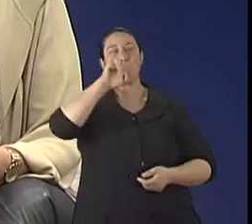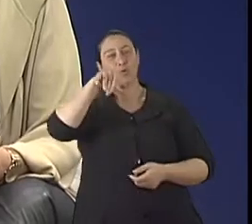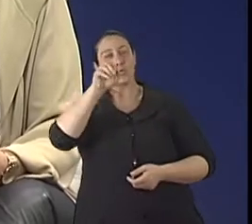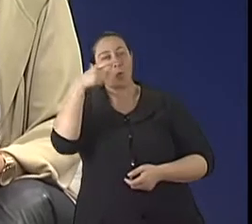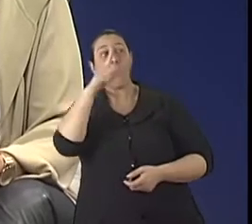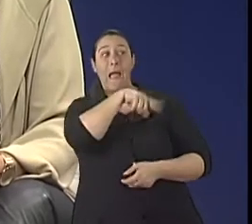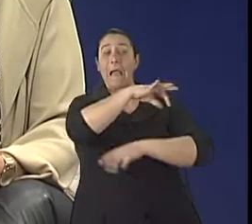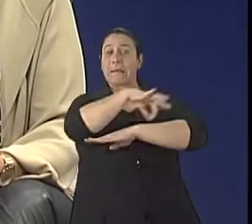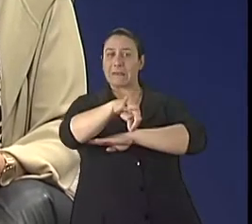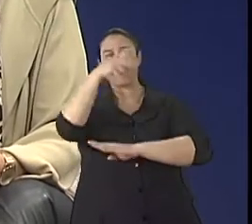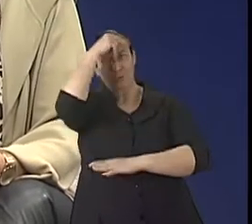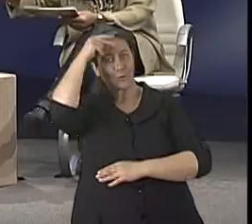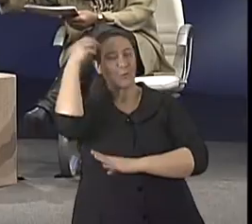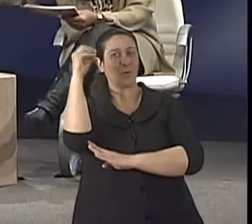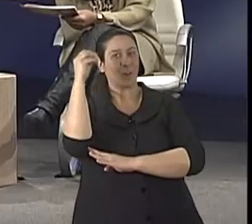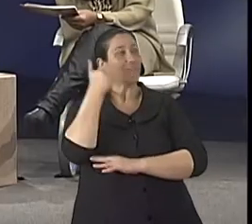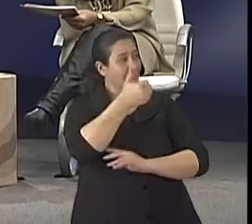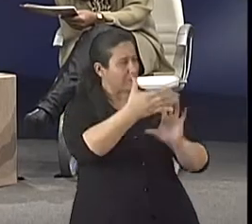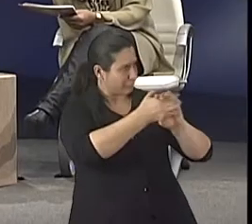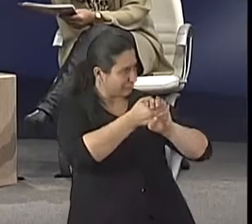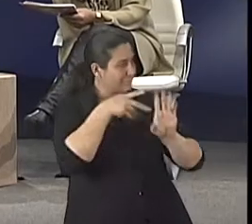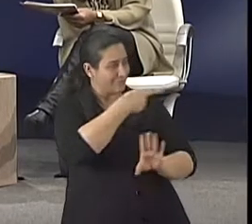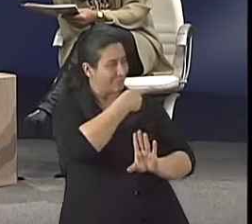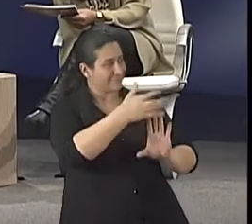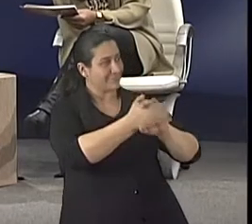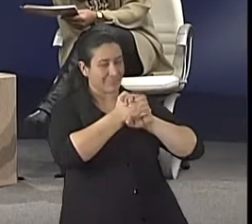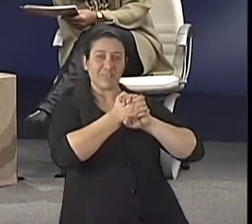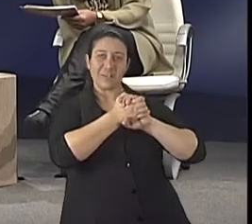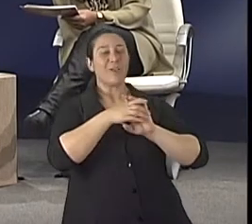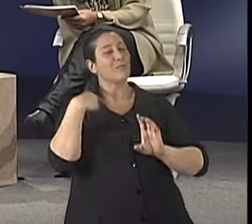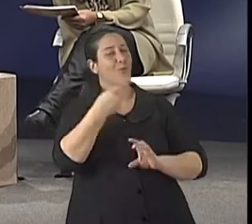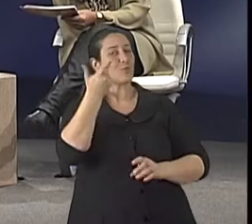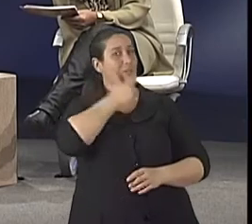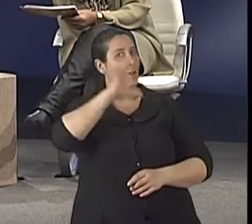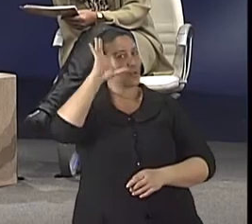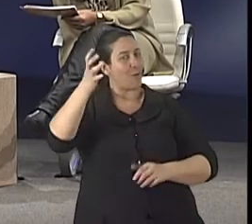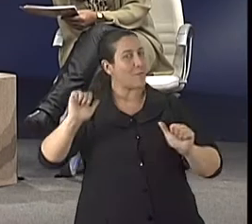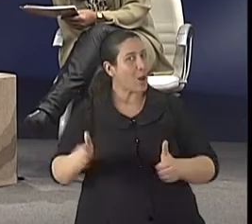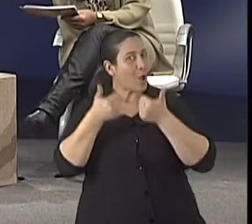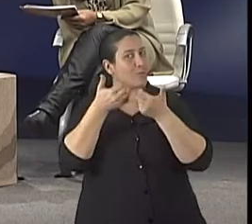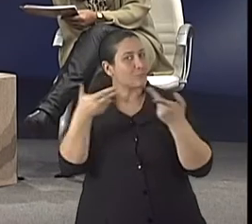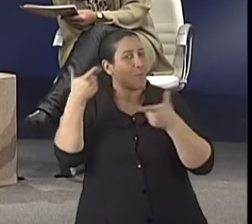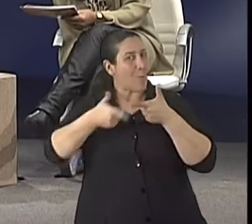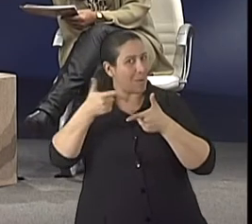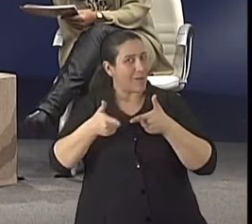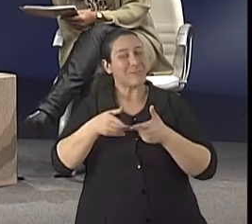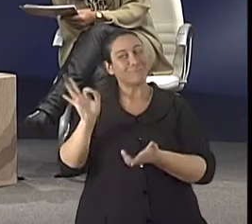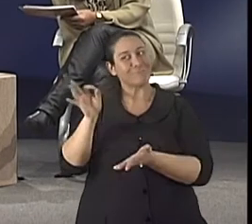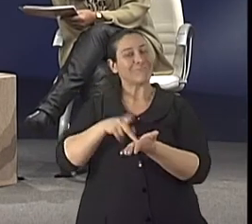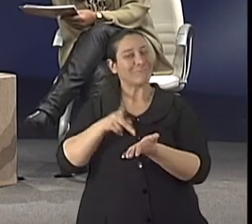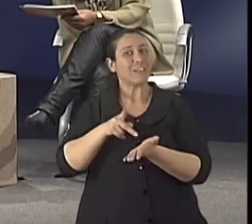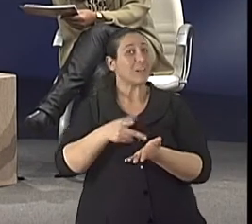arquiteto da Prefeitura Municipal de Porto Alegre. Vamos terminar de mãos dadas, João? Com certeza. a gente resolve muito melhor todos os nossos problemas. É verdade. Né?